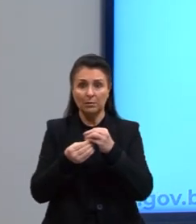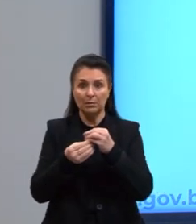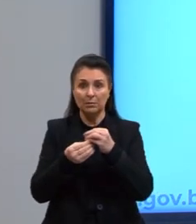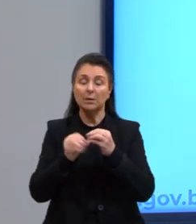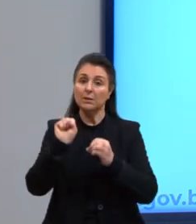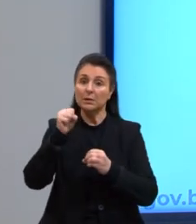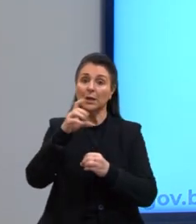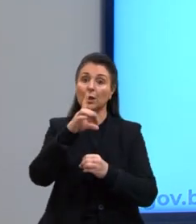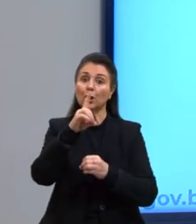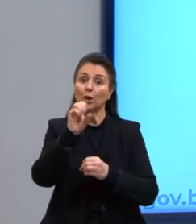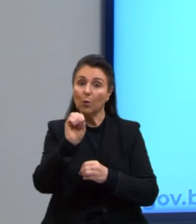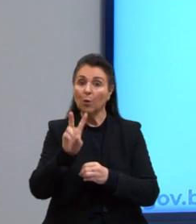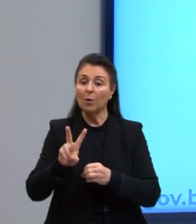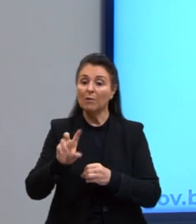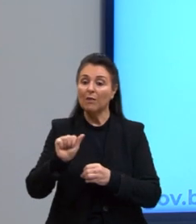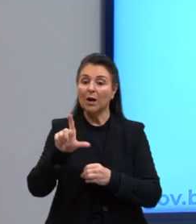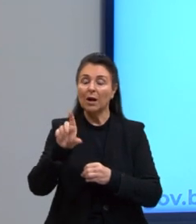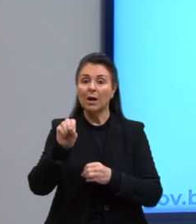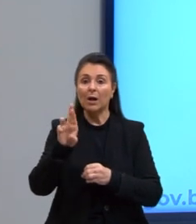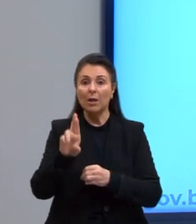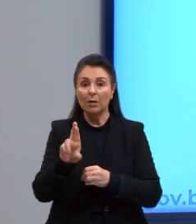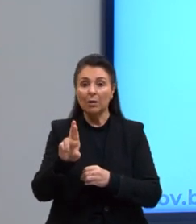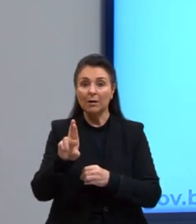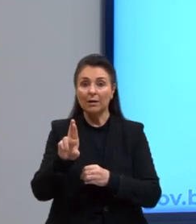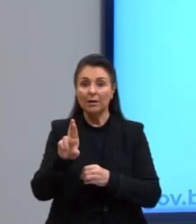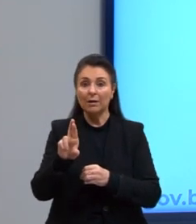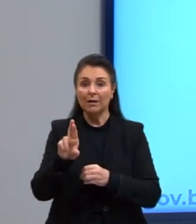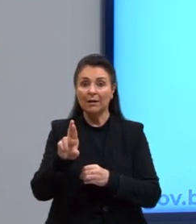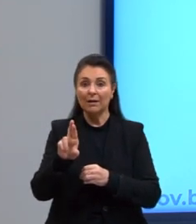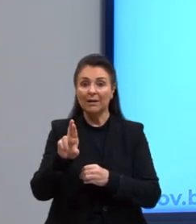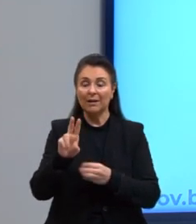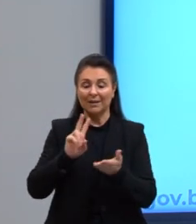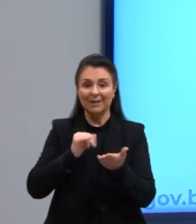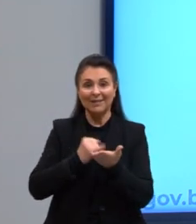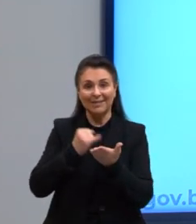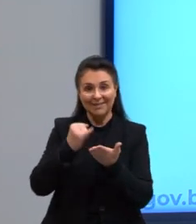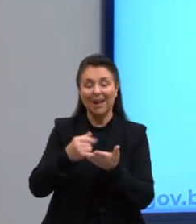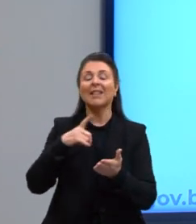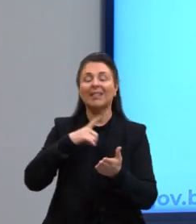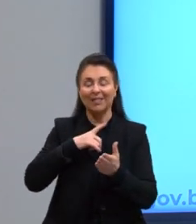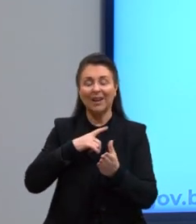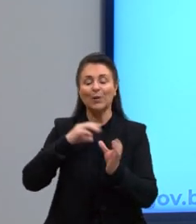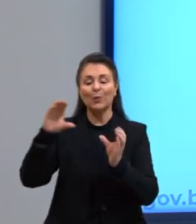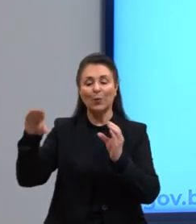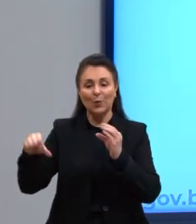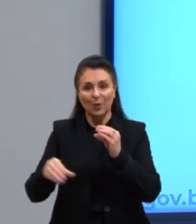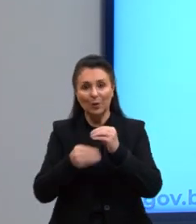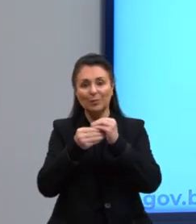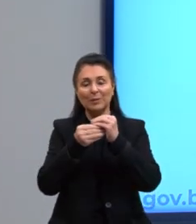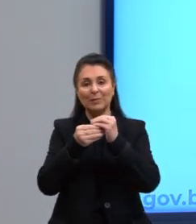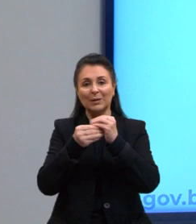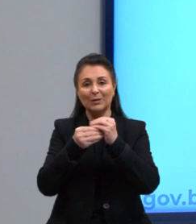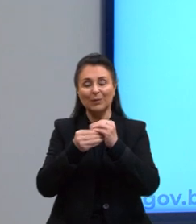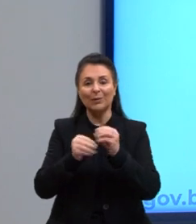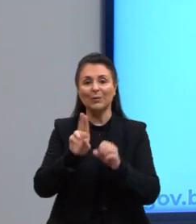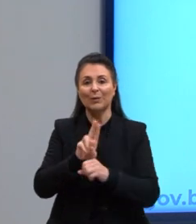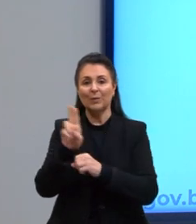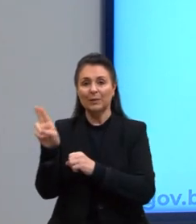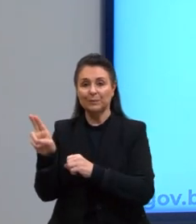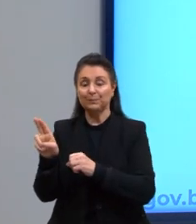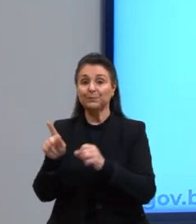dos impostos. Aumento é aumento de algo. Temos ali um complemento nominal. E o nosso